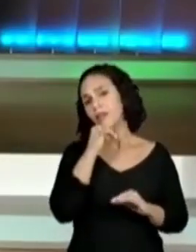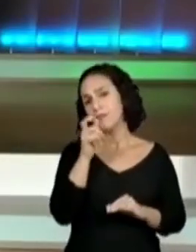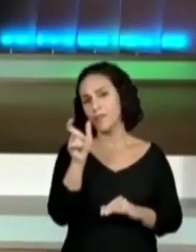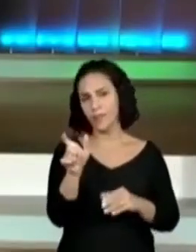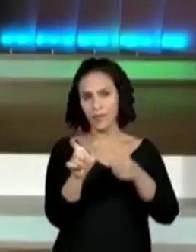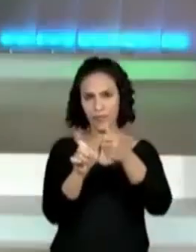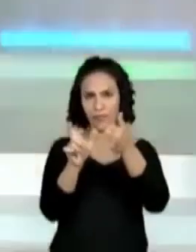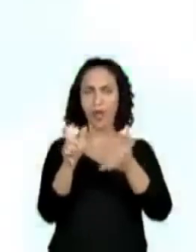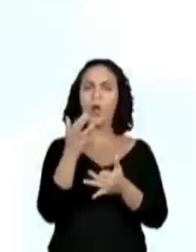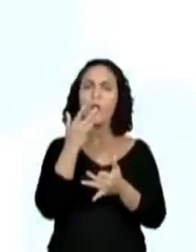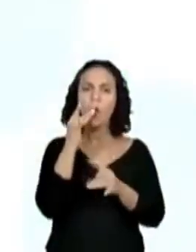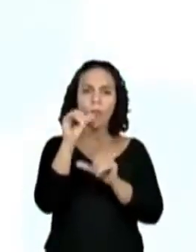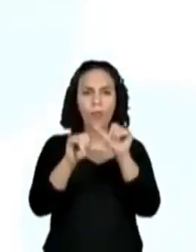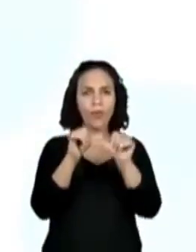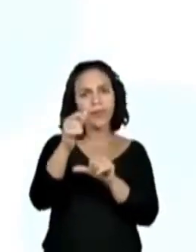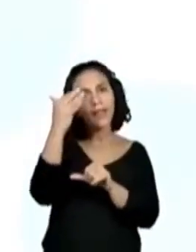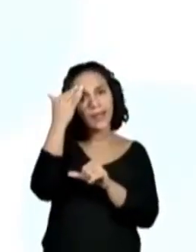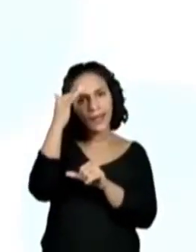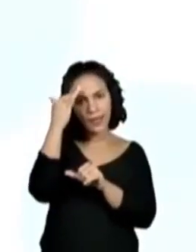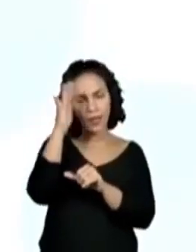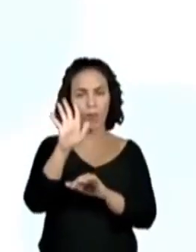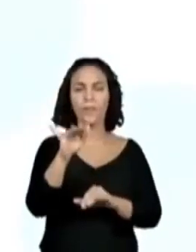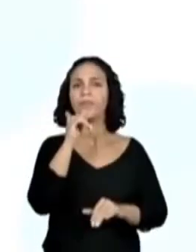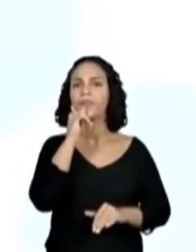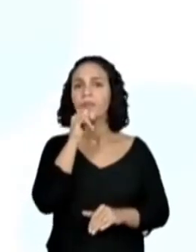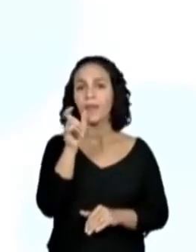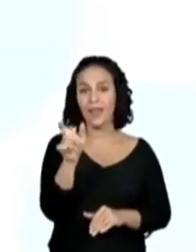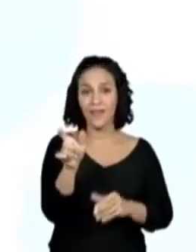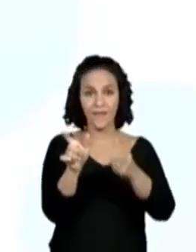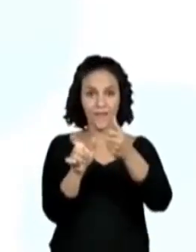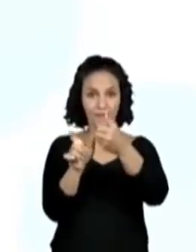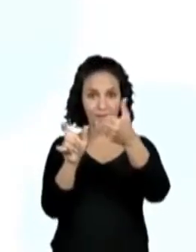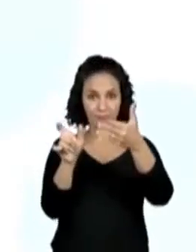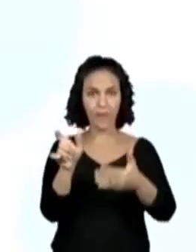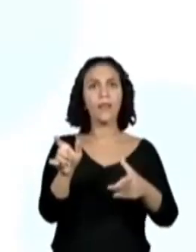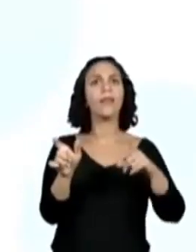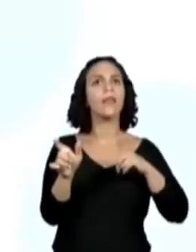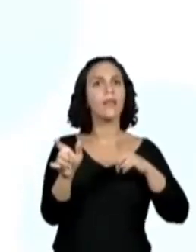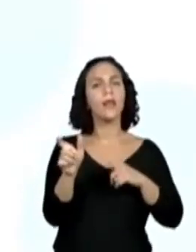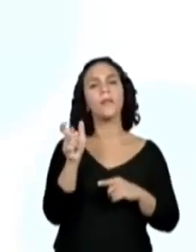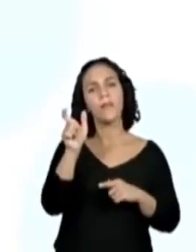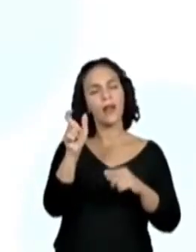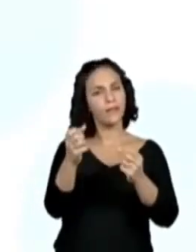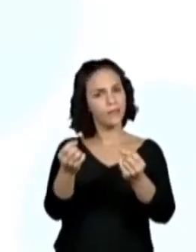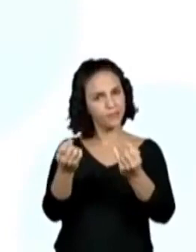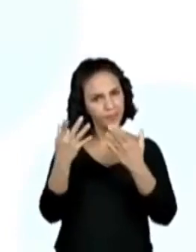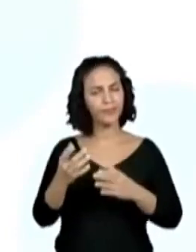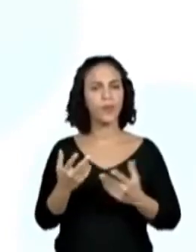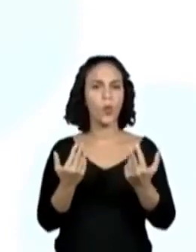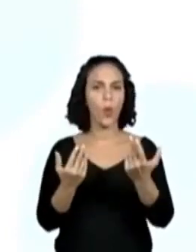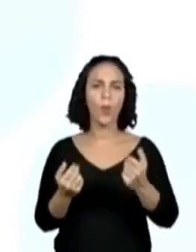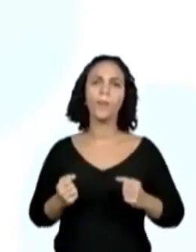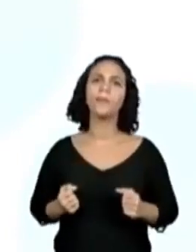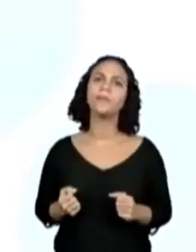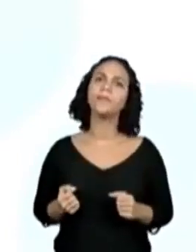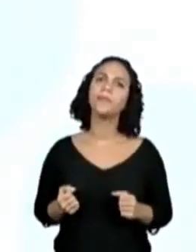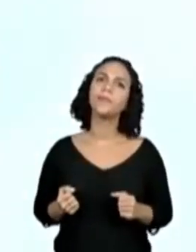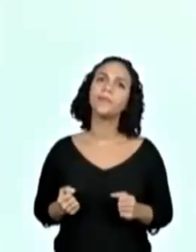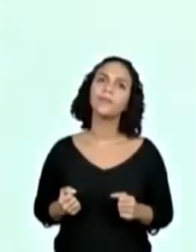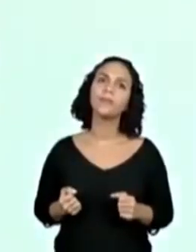Tô mudando a cor para vocês entenderem da ficha. Se fosse o verbete, eu teria a palavra em destaque, como nós vimos ontem.